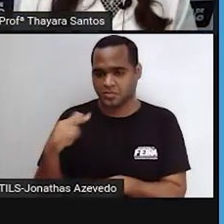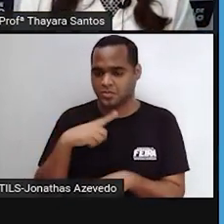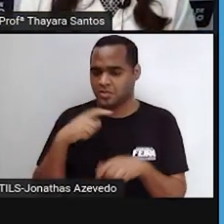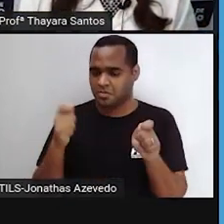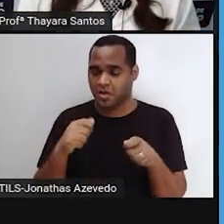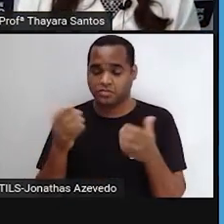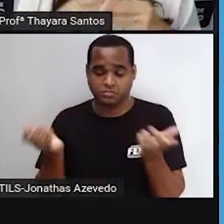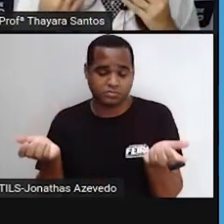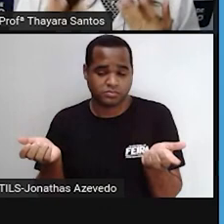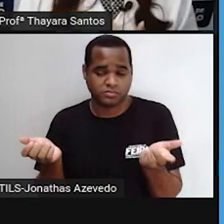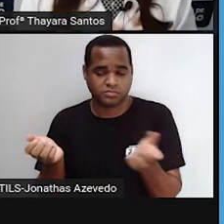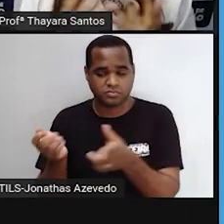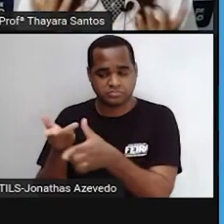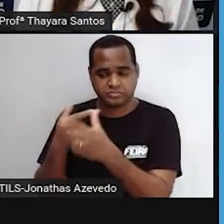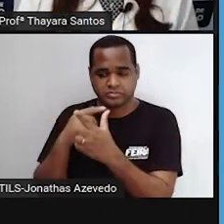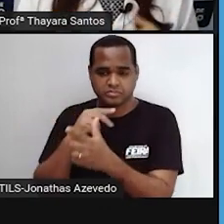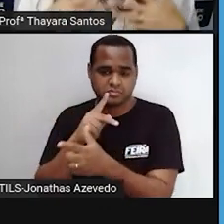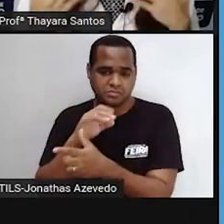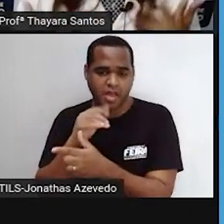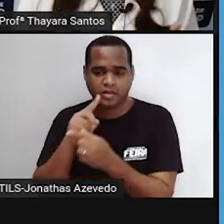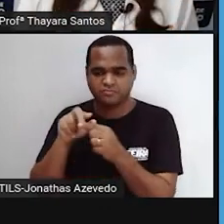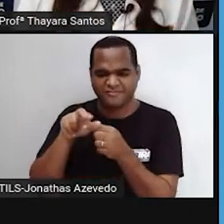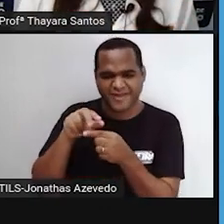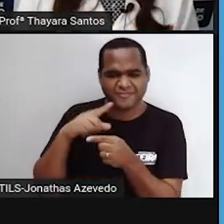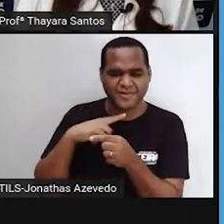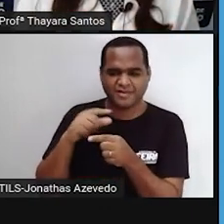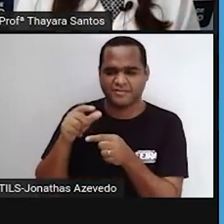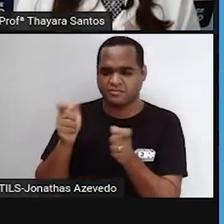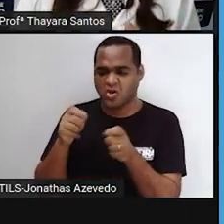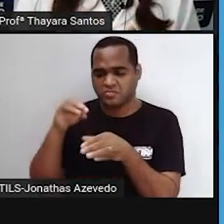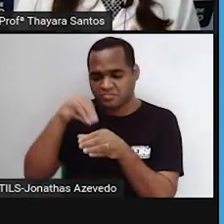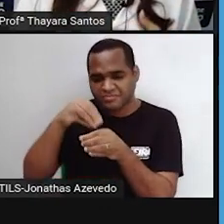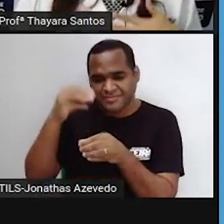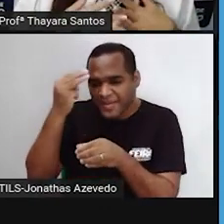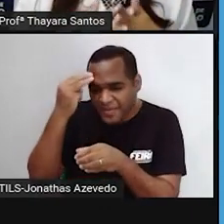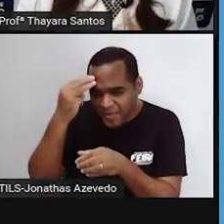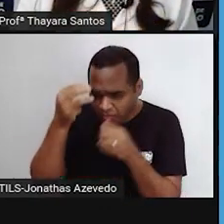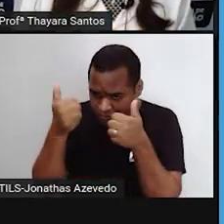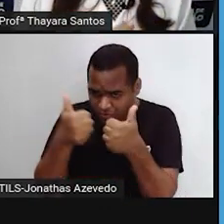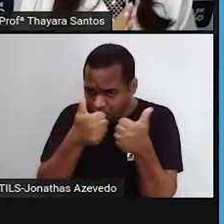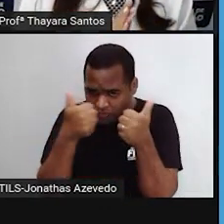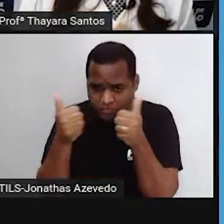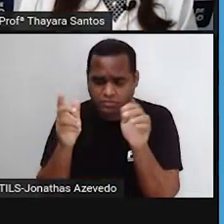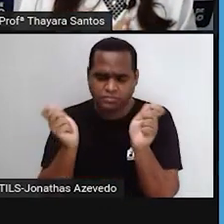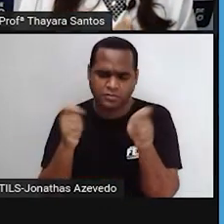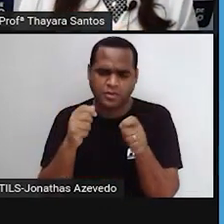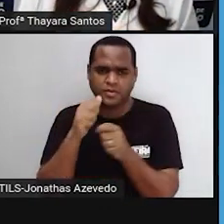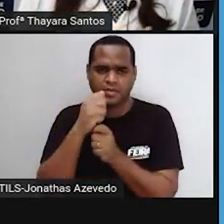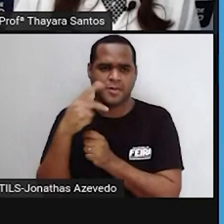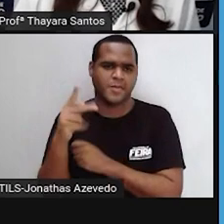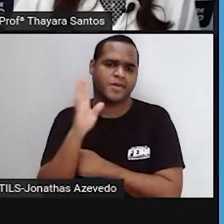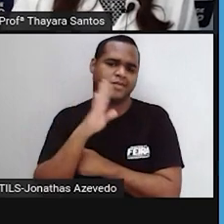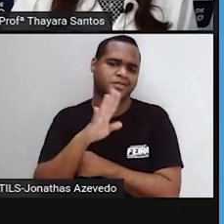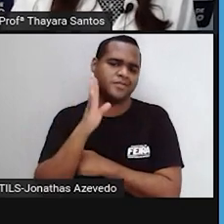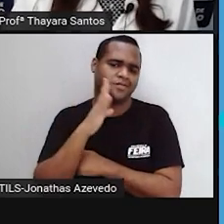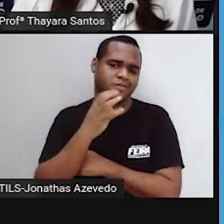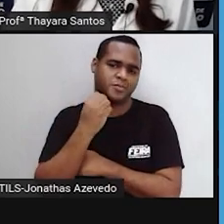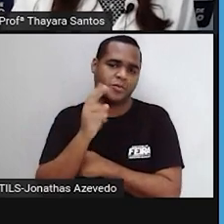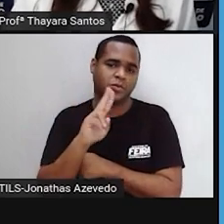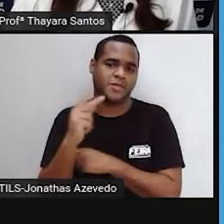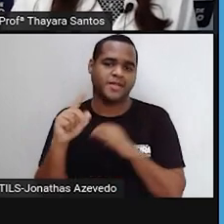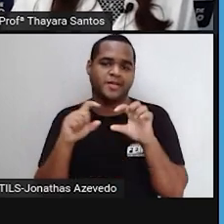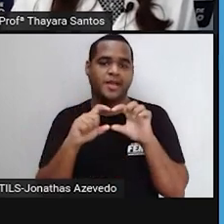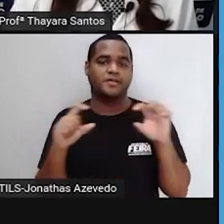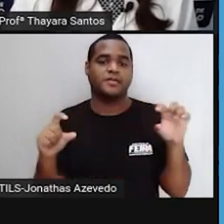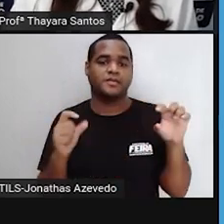celular dos seus pais. Se você puder, se tiver espaço de armazenamento. Esse aplicativo é muito legal. O nome dele é